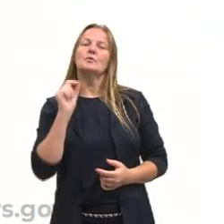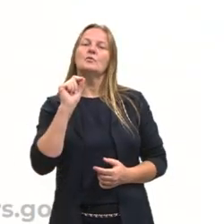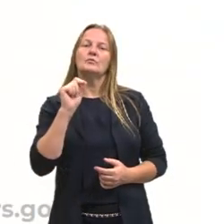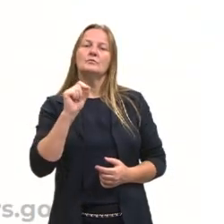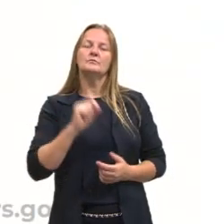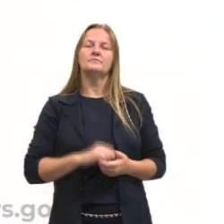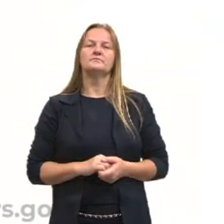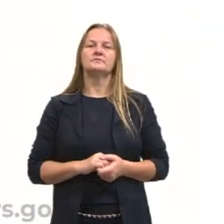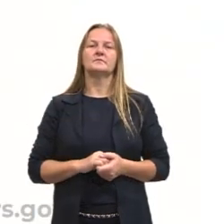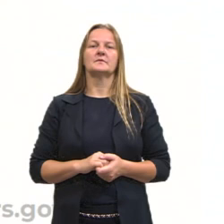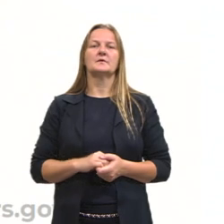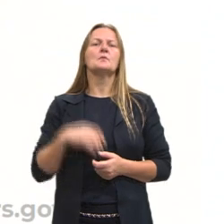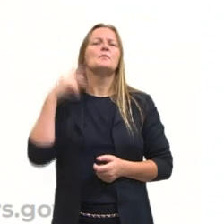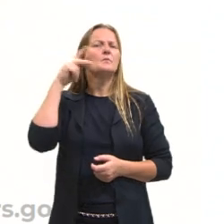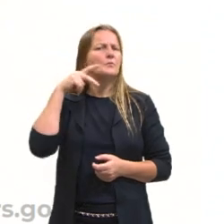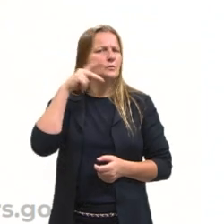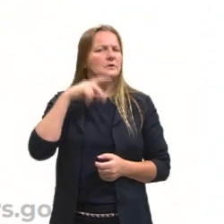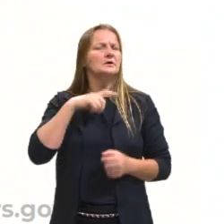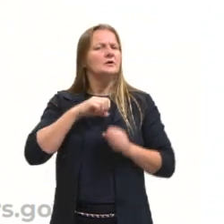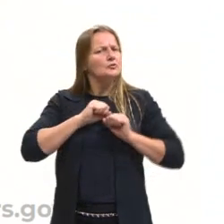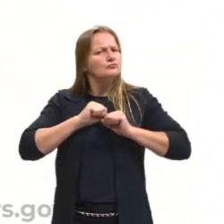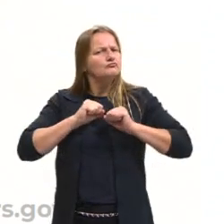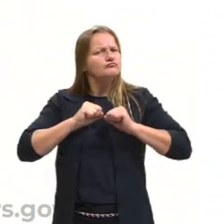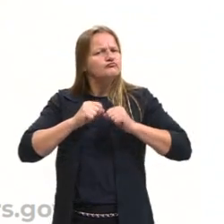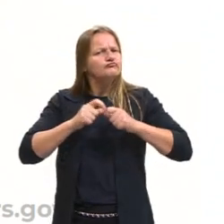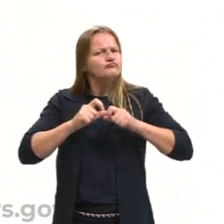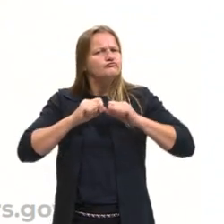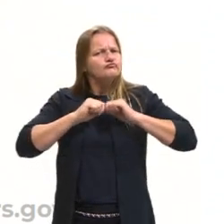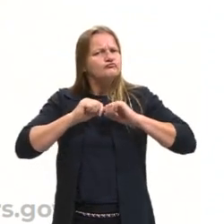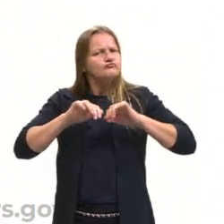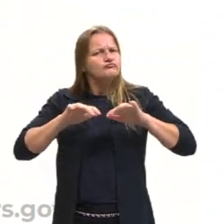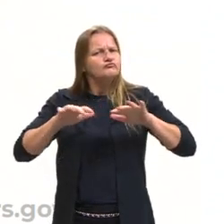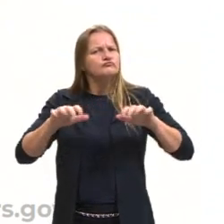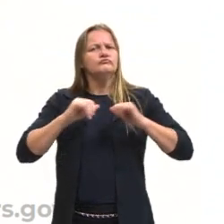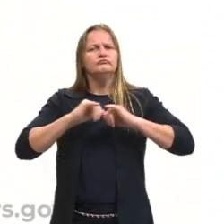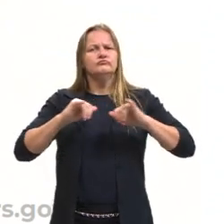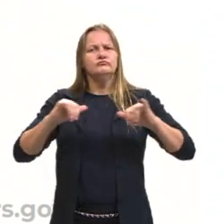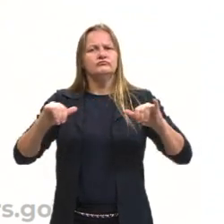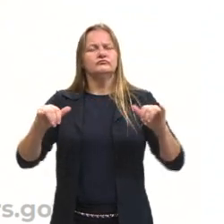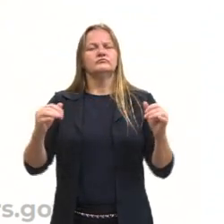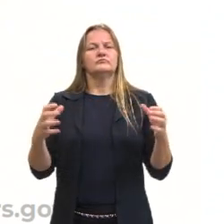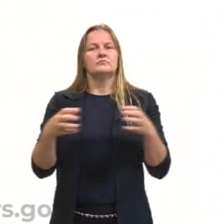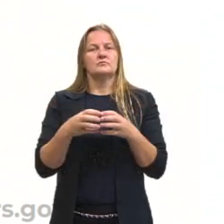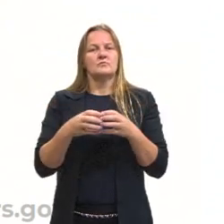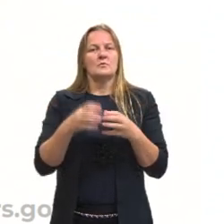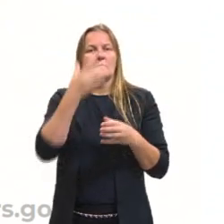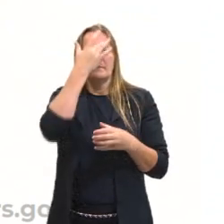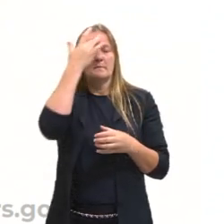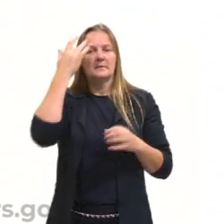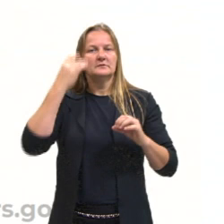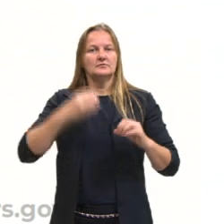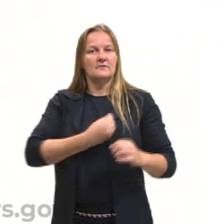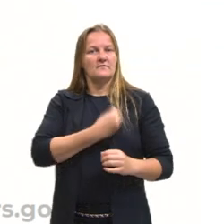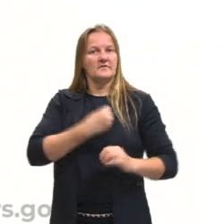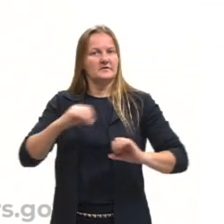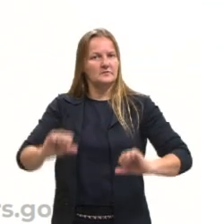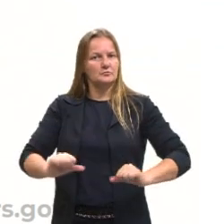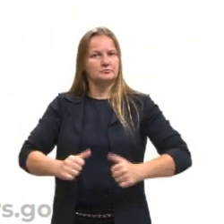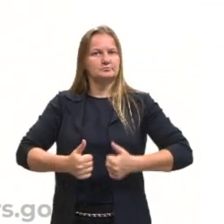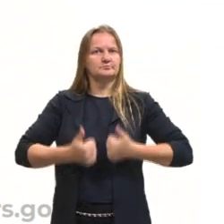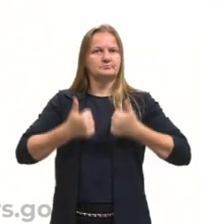em larga escala que atingem um grande número de pessoas, então isso torna as pessoas melhores. Então,